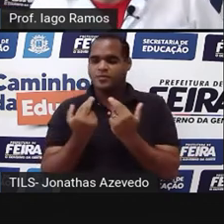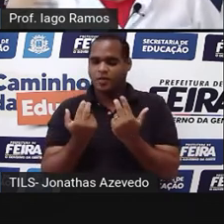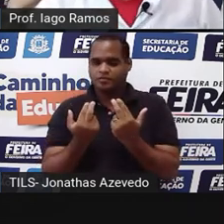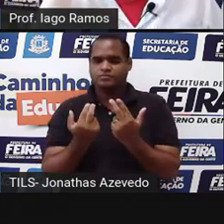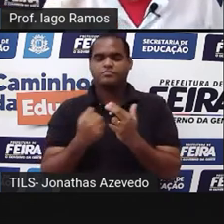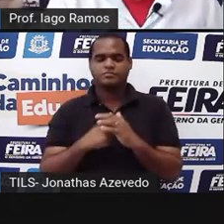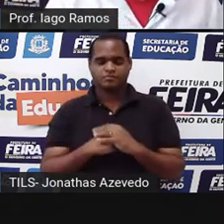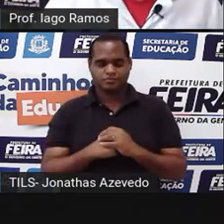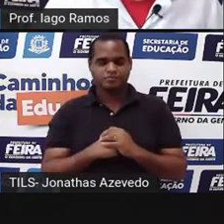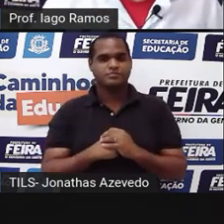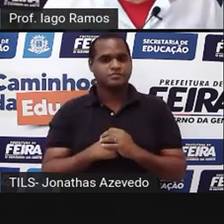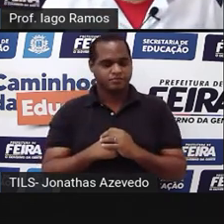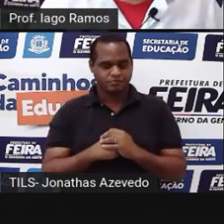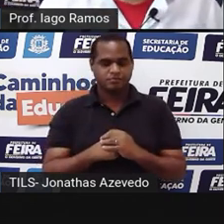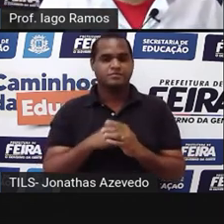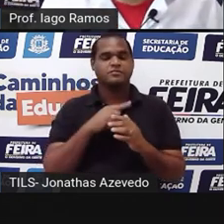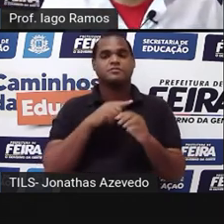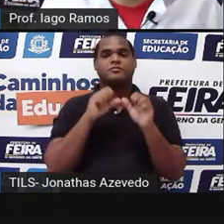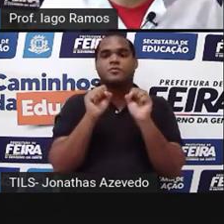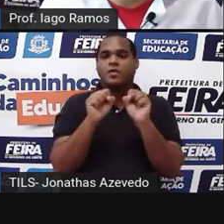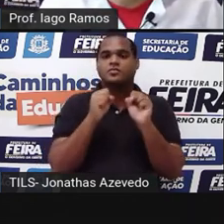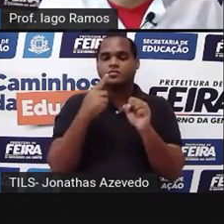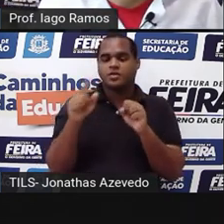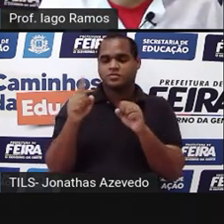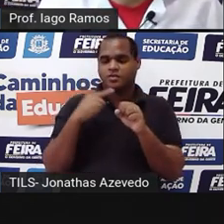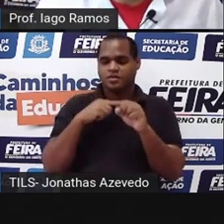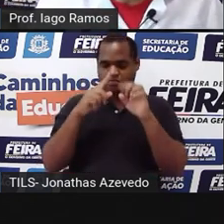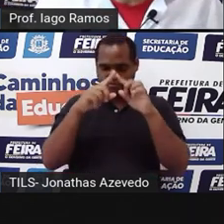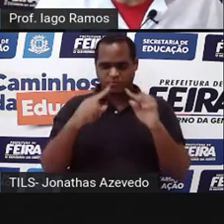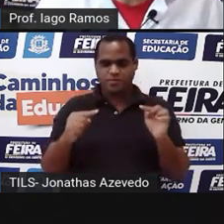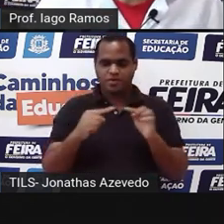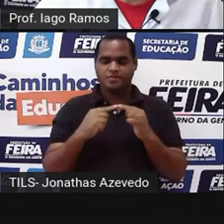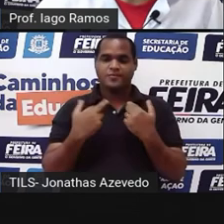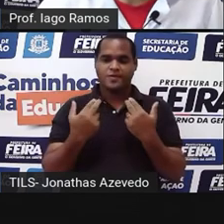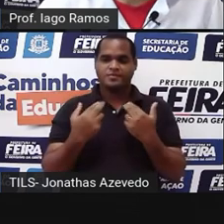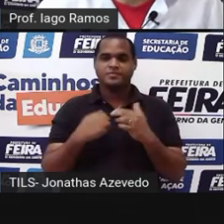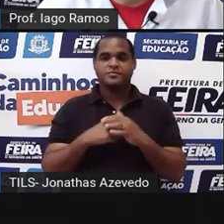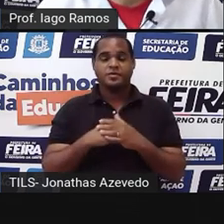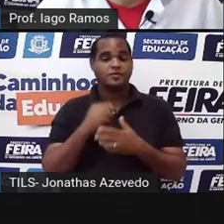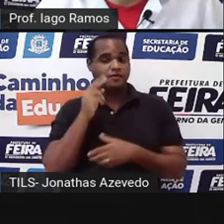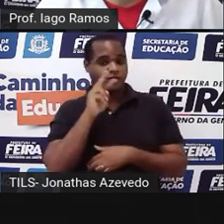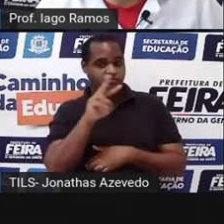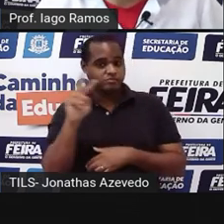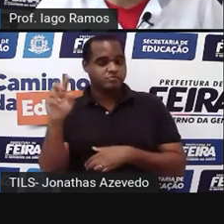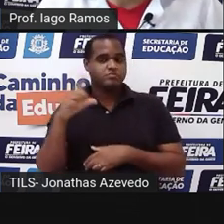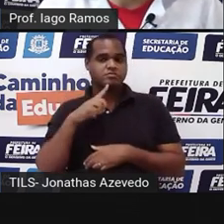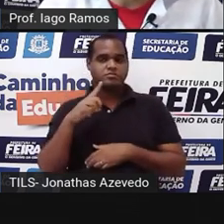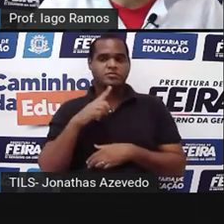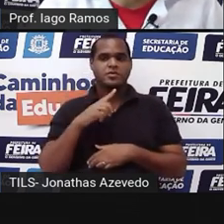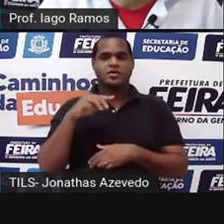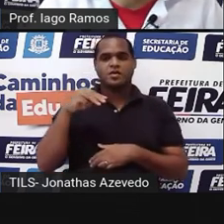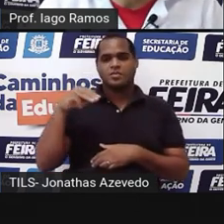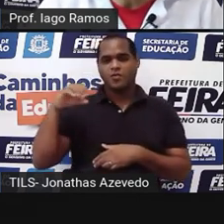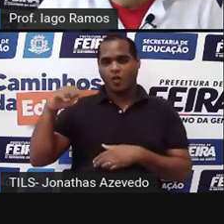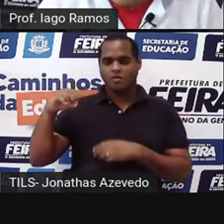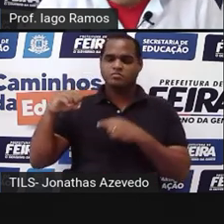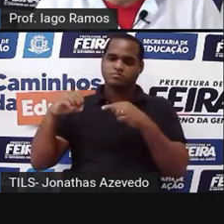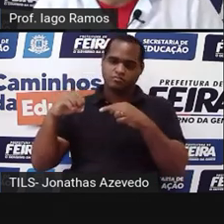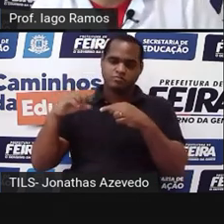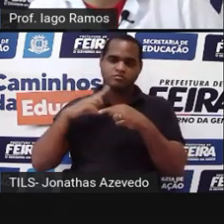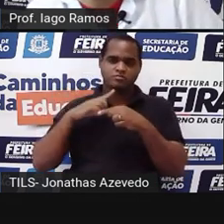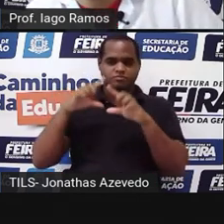eu já posso dizer que os triângulos são semelhantes. Então olhando para os lados o lado MO no pequeno